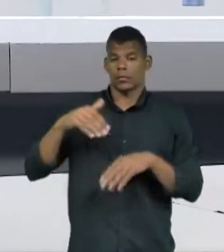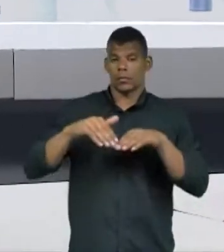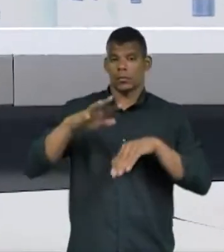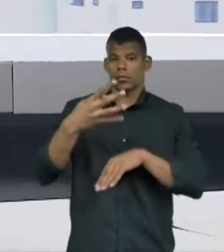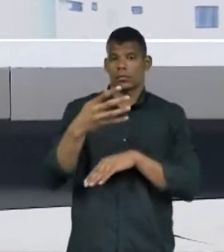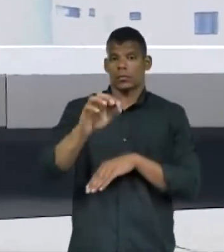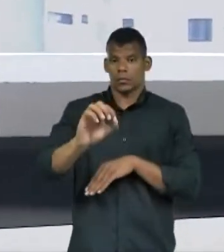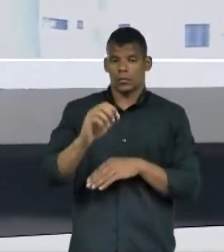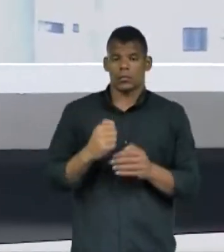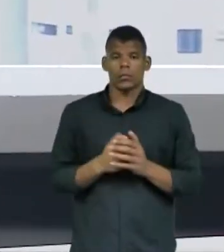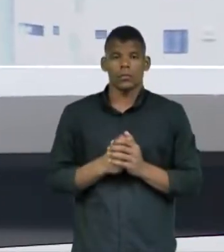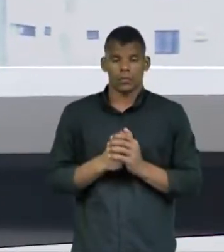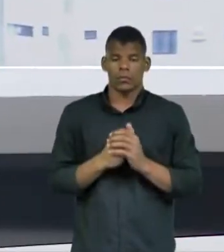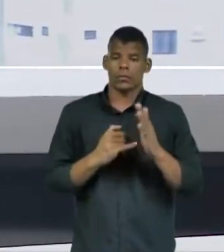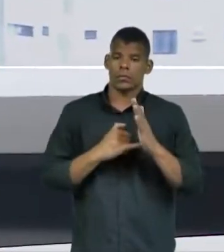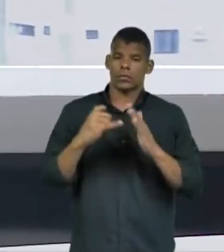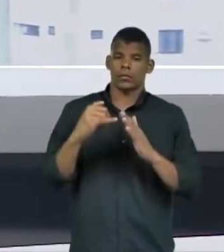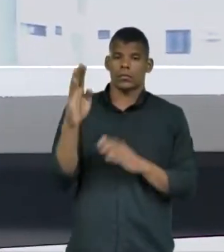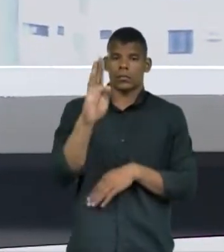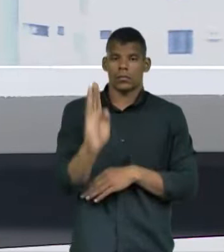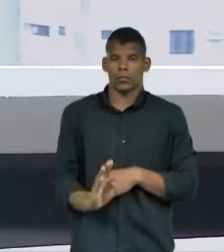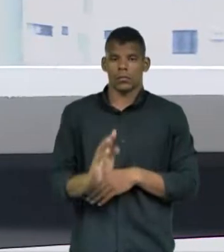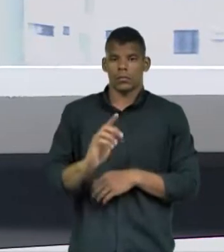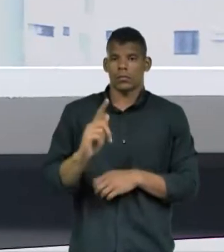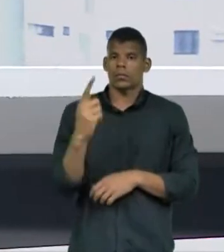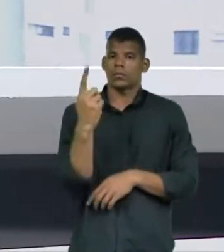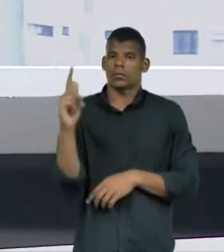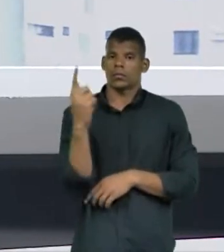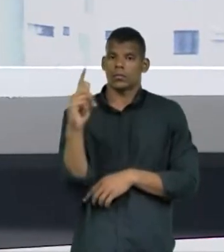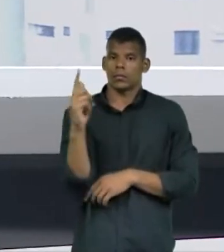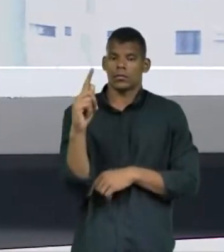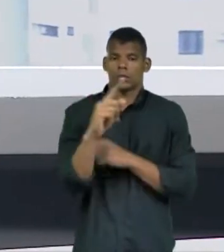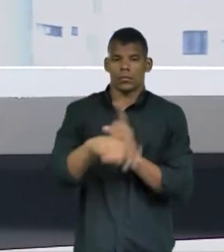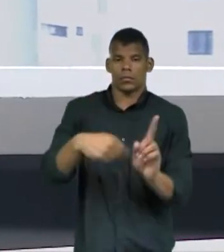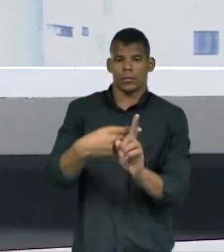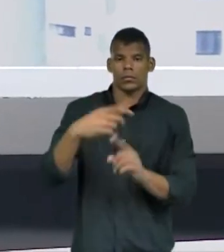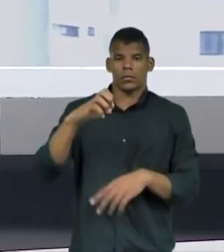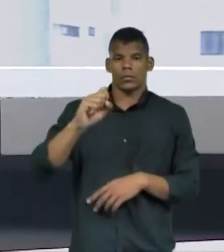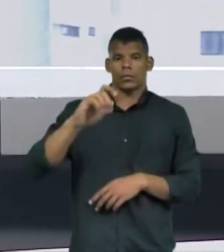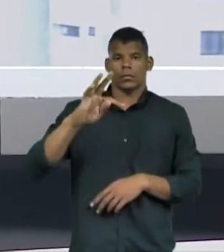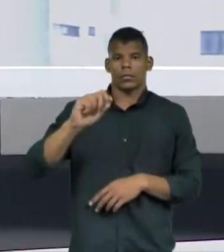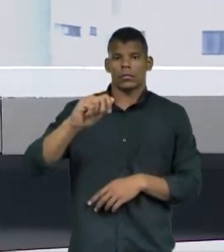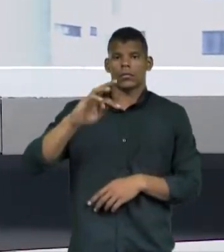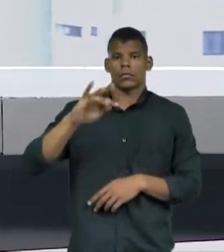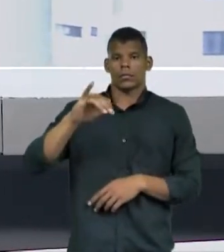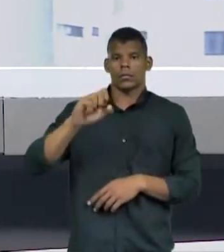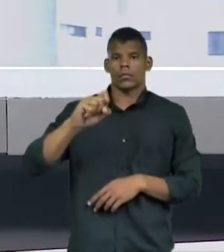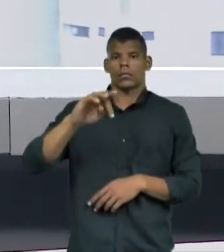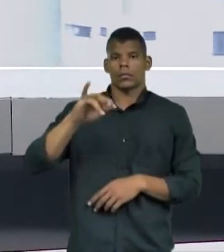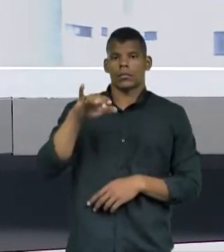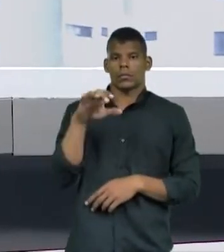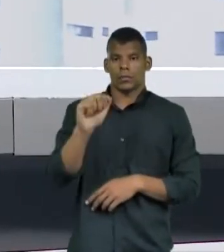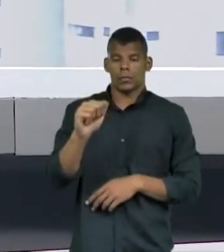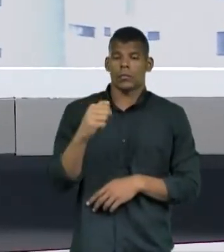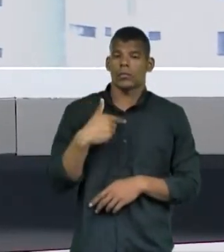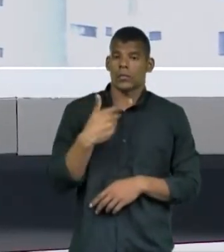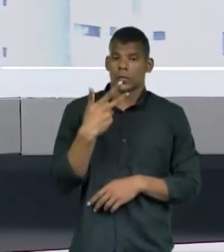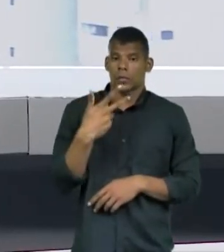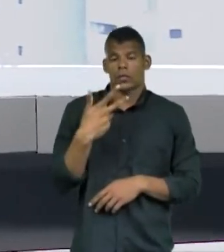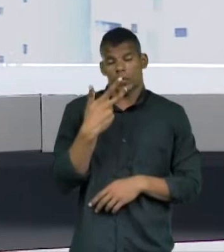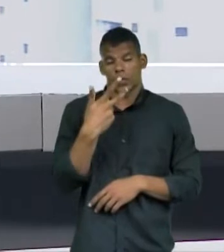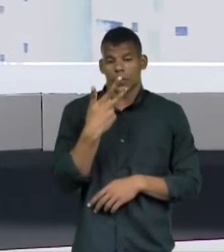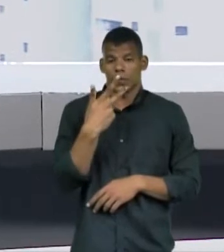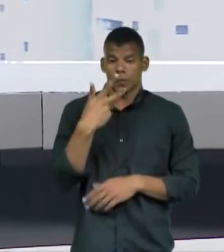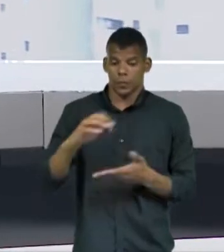dados do Instituto Brasileiro de Geografia e Estatística. E a tendência é que cada vez mais contratações de